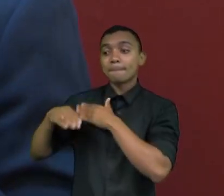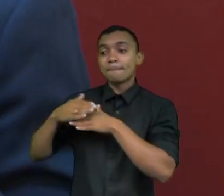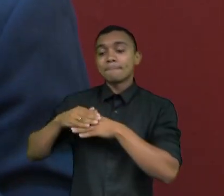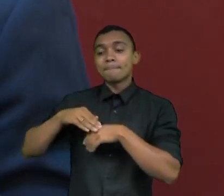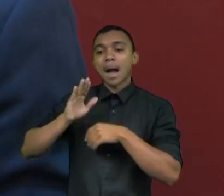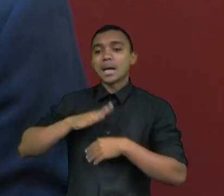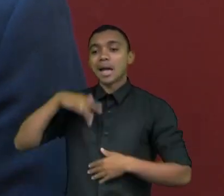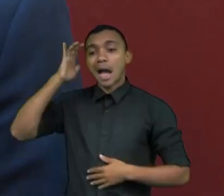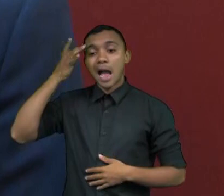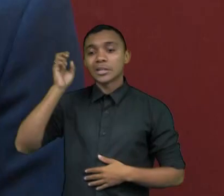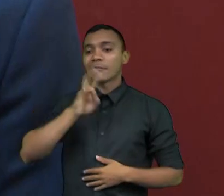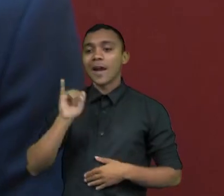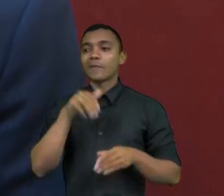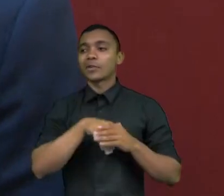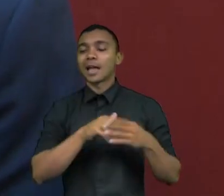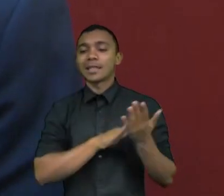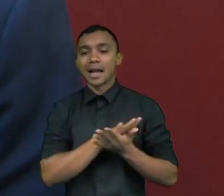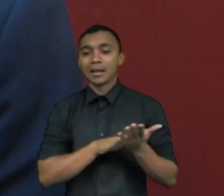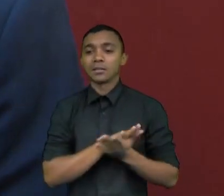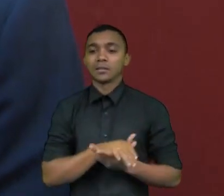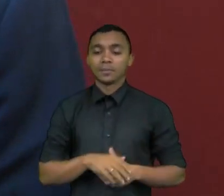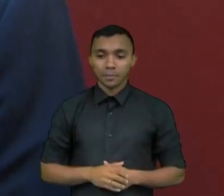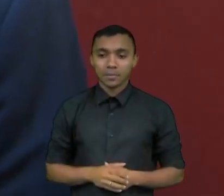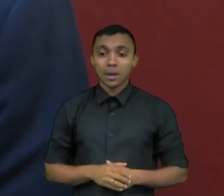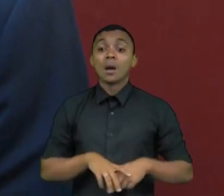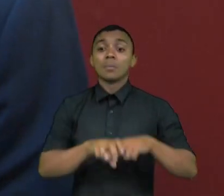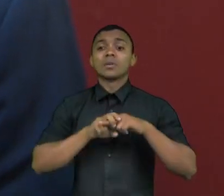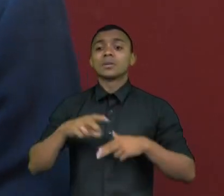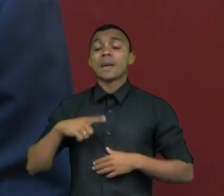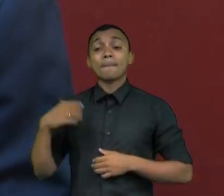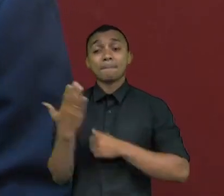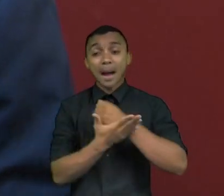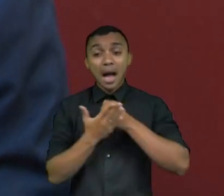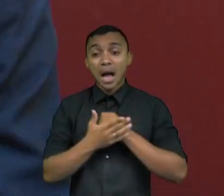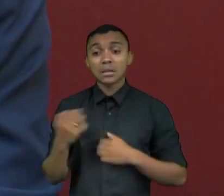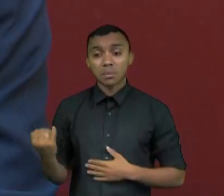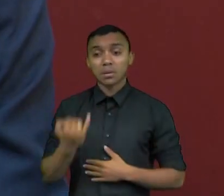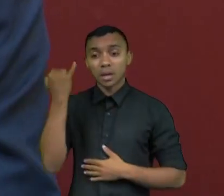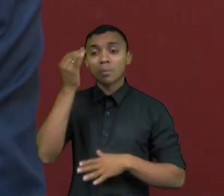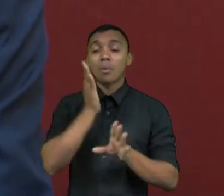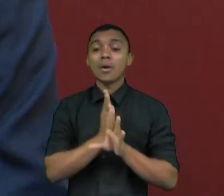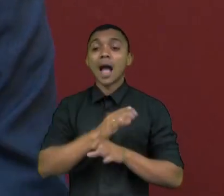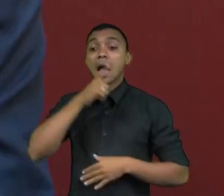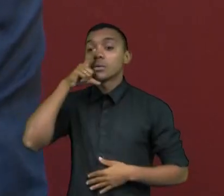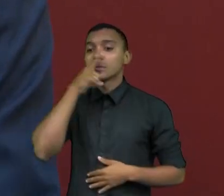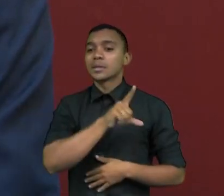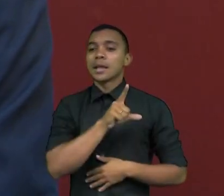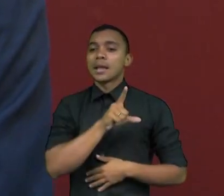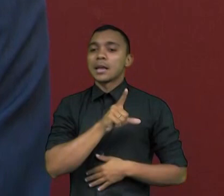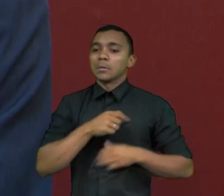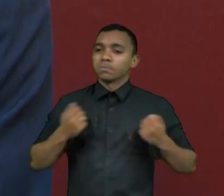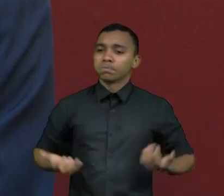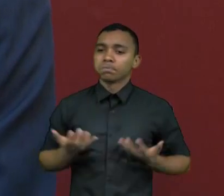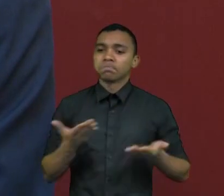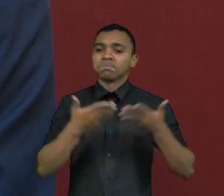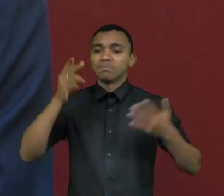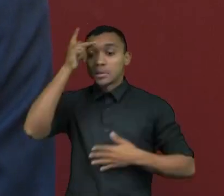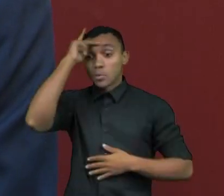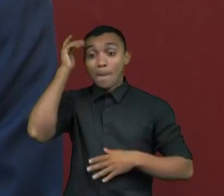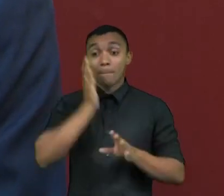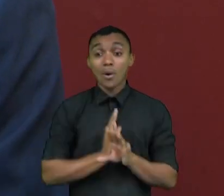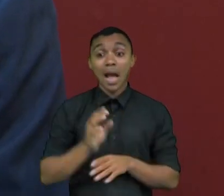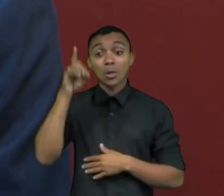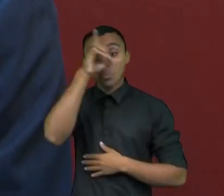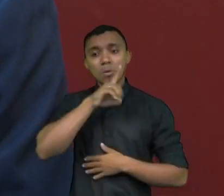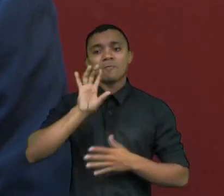não irem votar. Então, inclusive, até para as campanhas, é algo fundamental delas conseguirem motivar, engajar os eleitores para, no domingo,